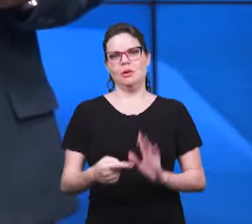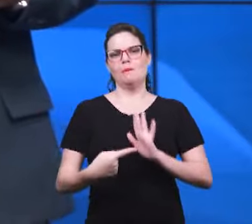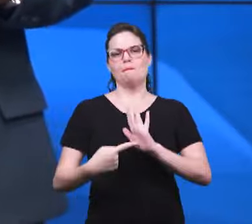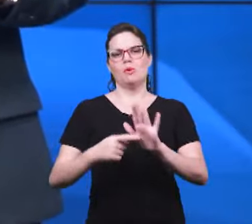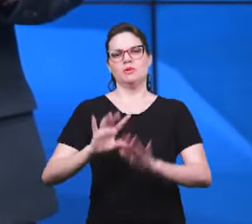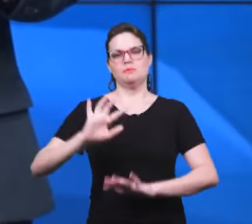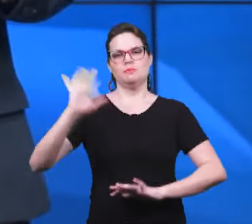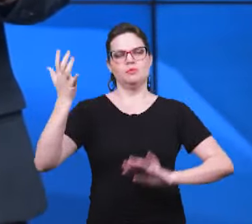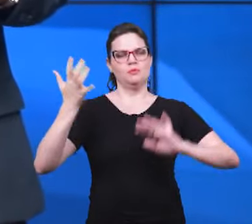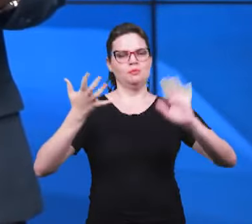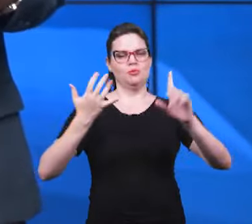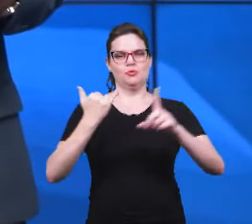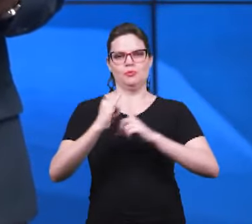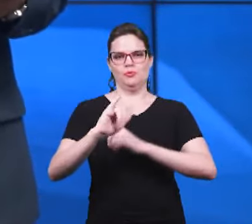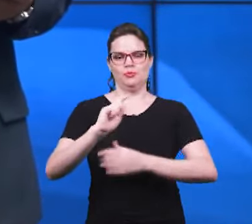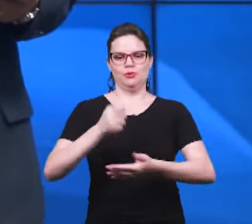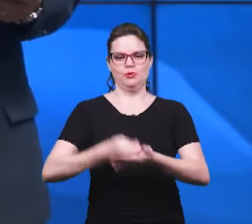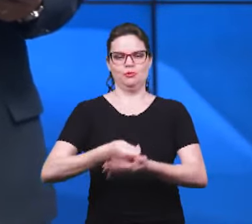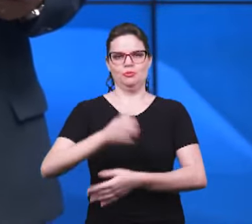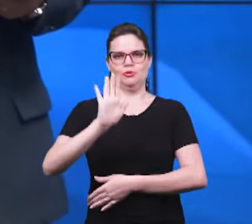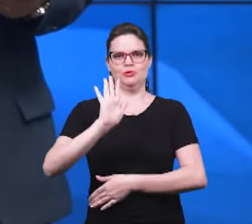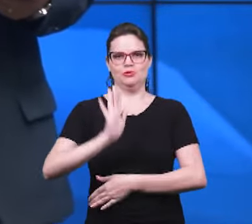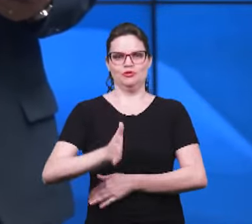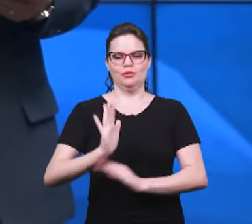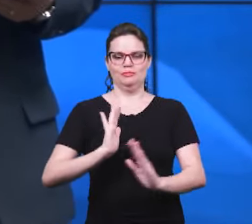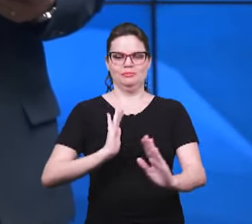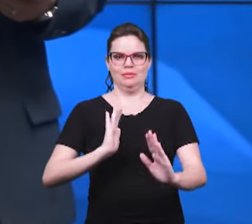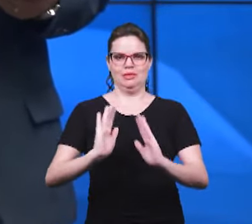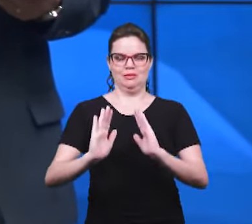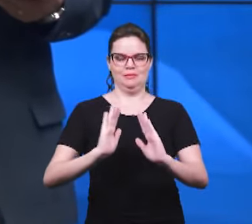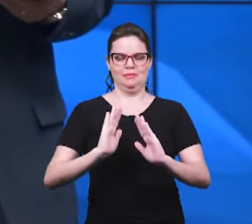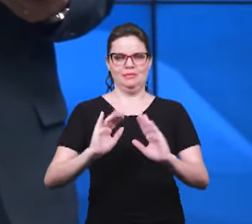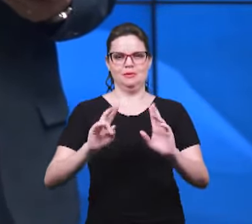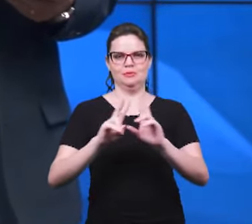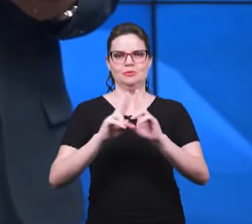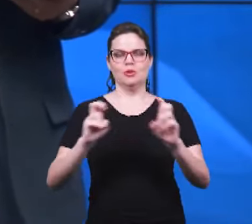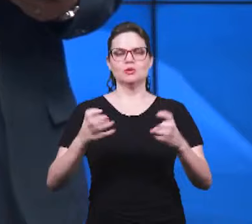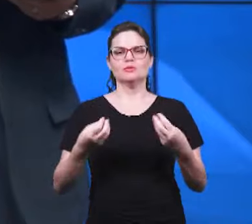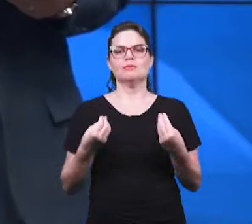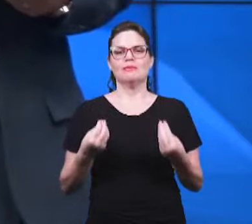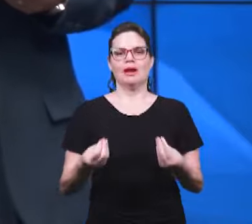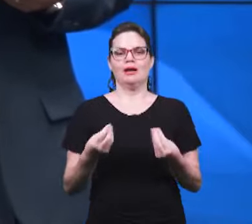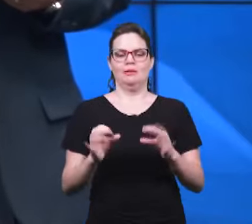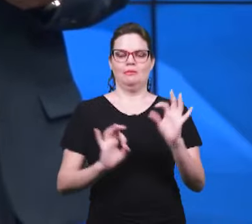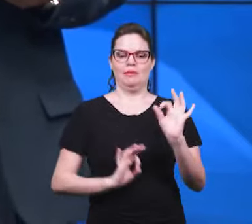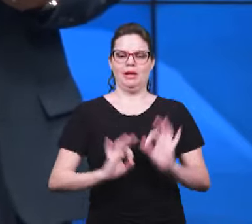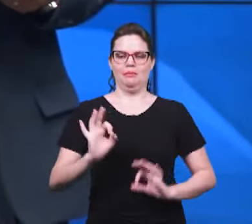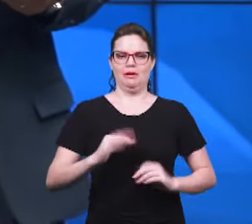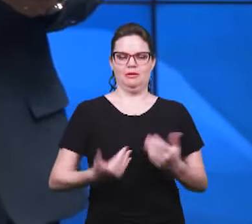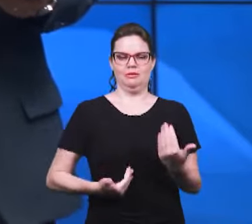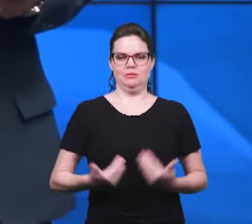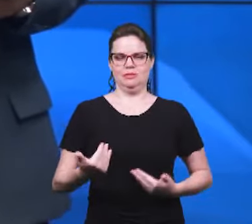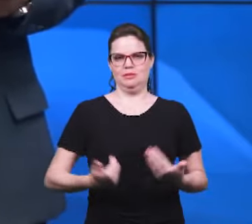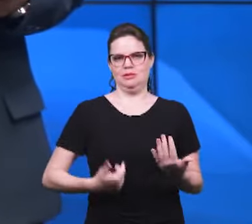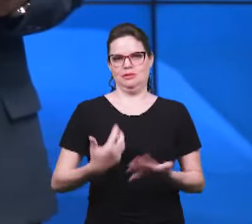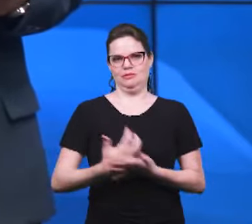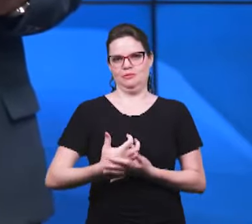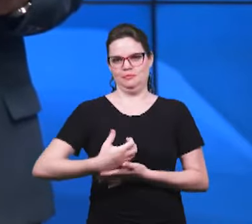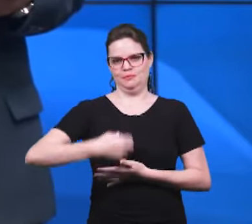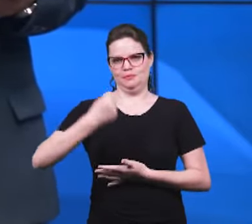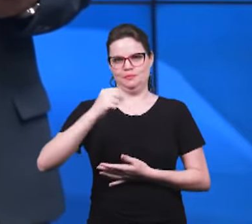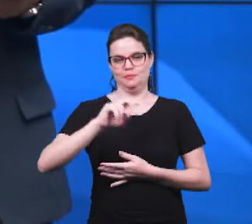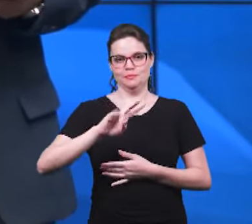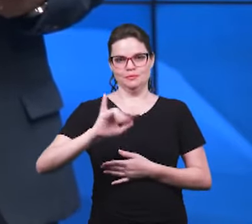marcadores proféticos que se cumprem nos nossos dias na questão do preparo da Igreja para o arrebatamento. Agora,